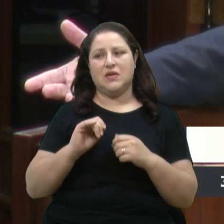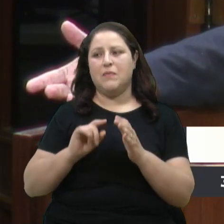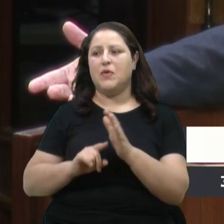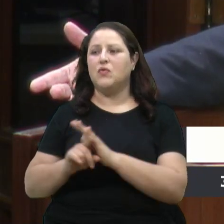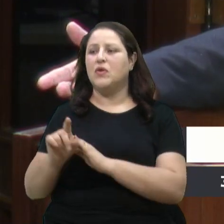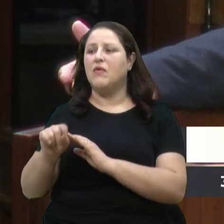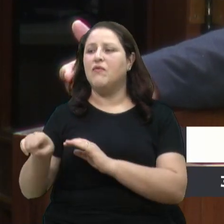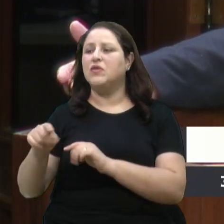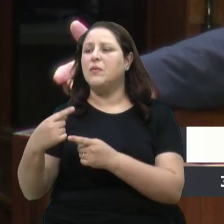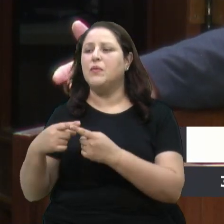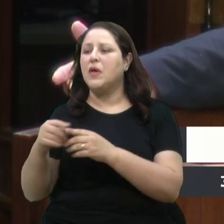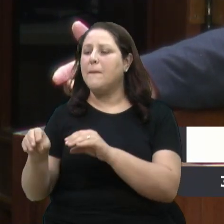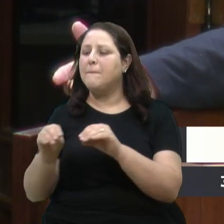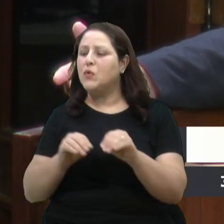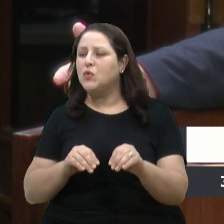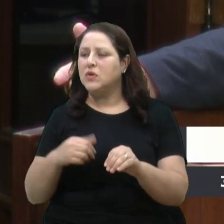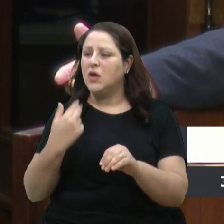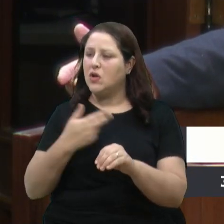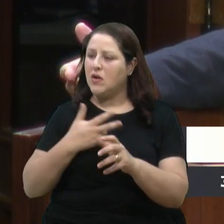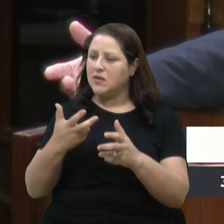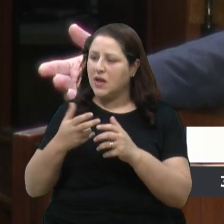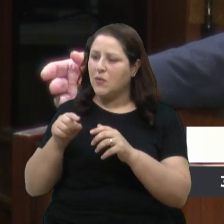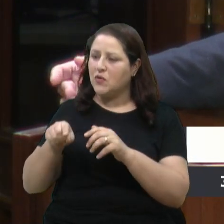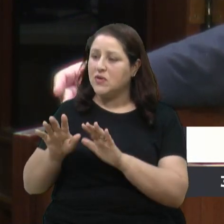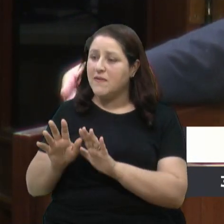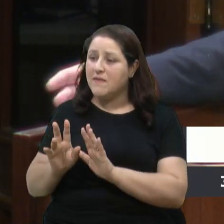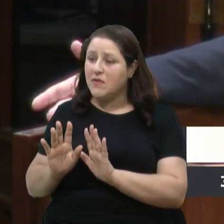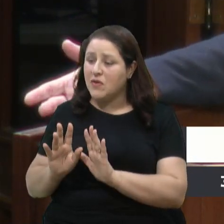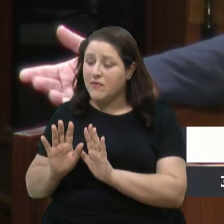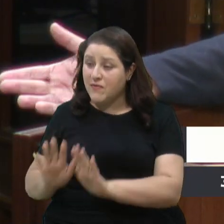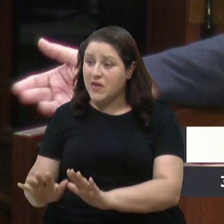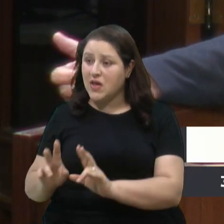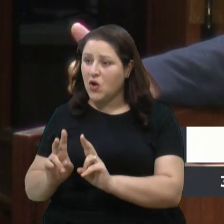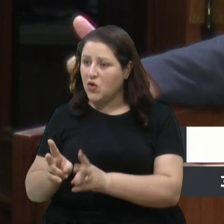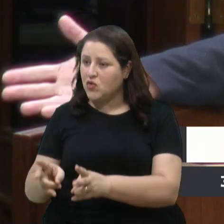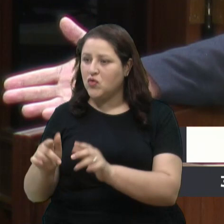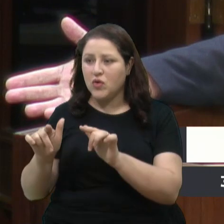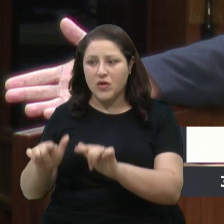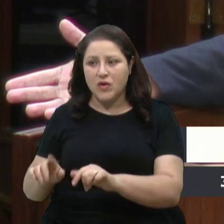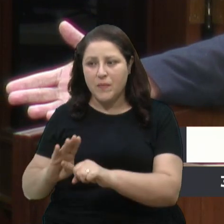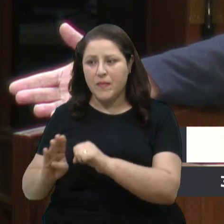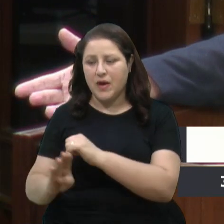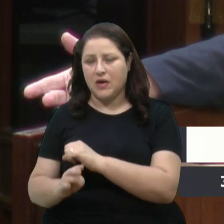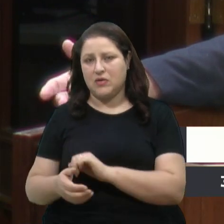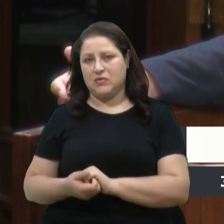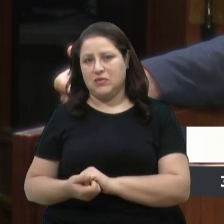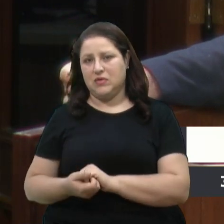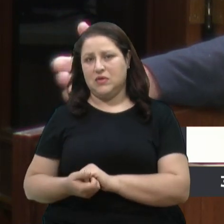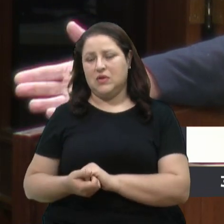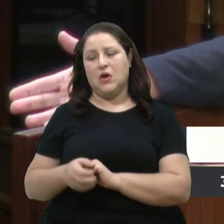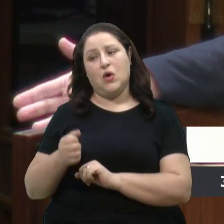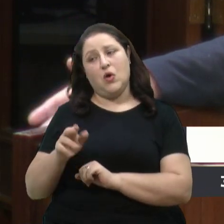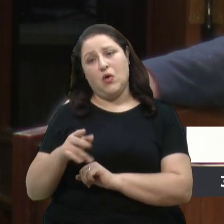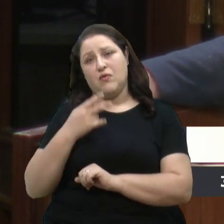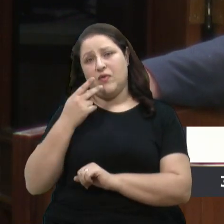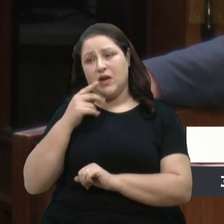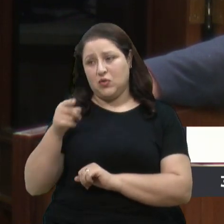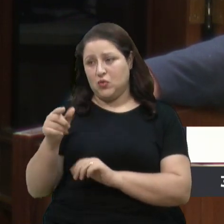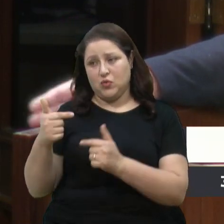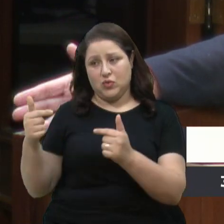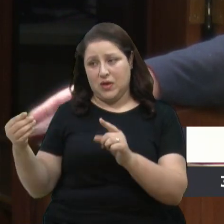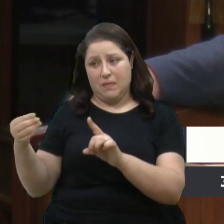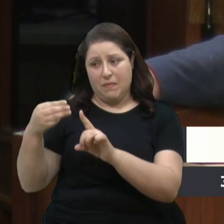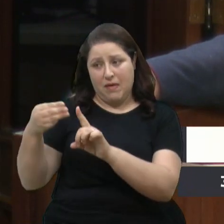gente pode fazer para que você não saia. E ser assim apenas, bom, então, devolva os valores, não cumpriu as